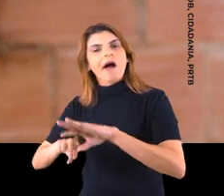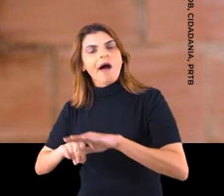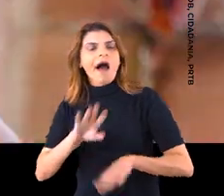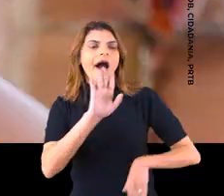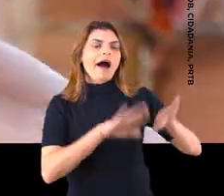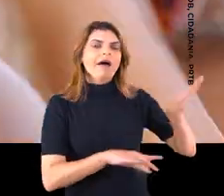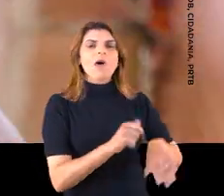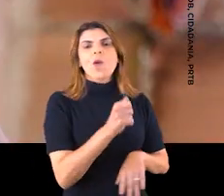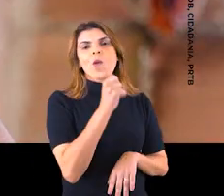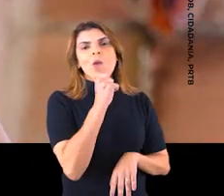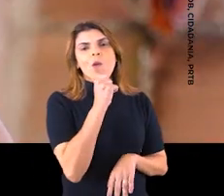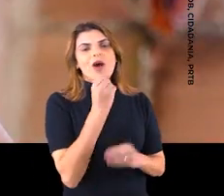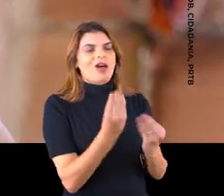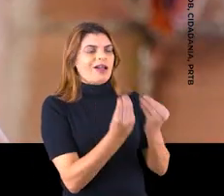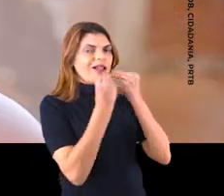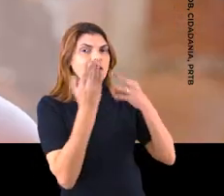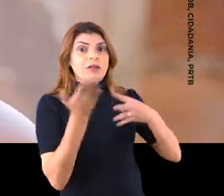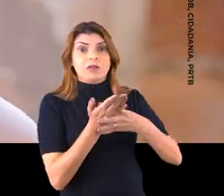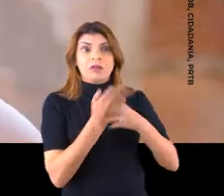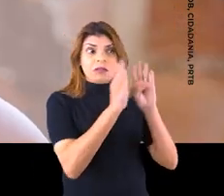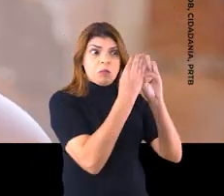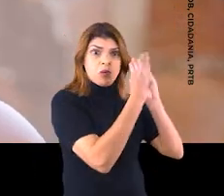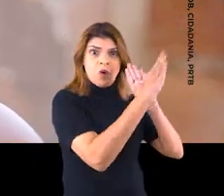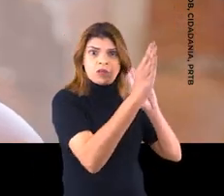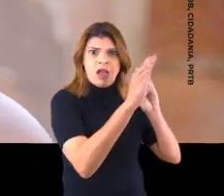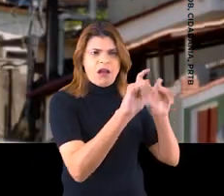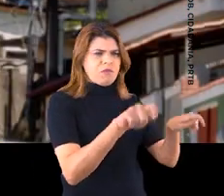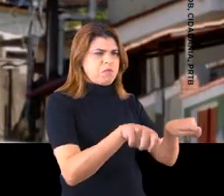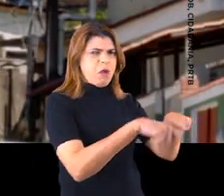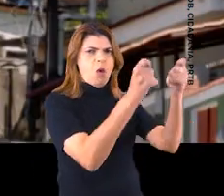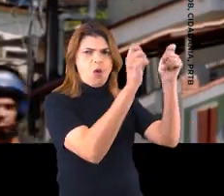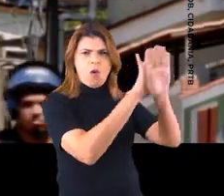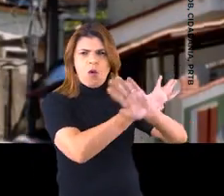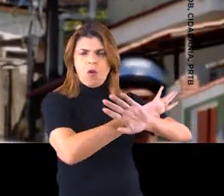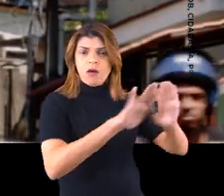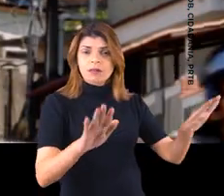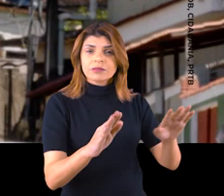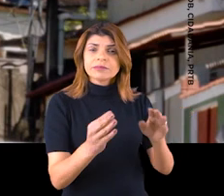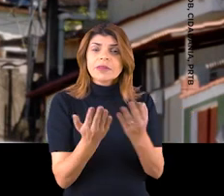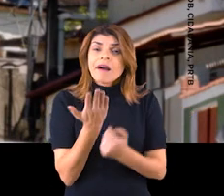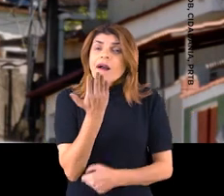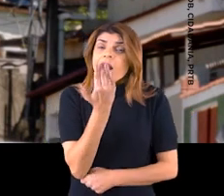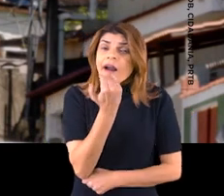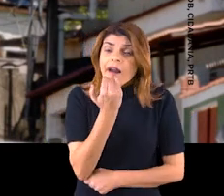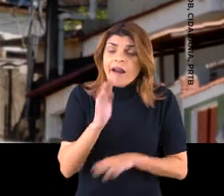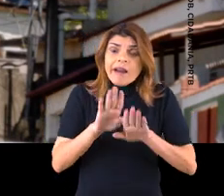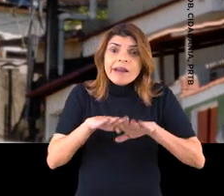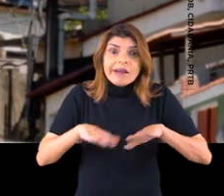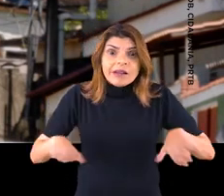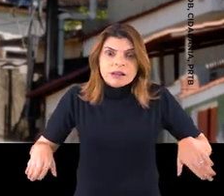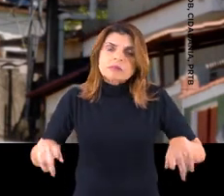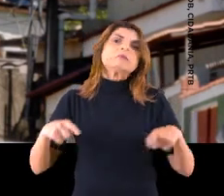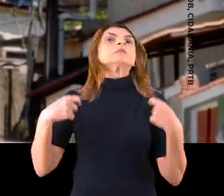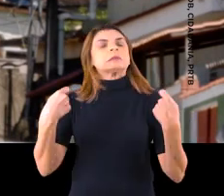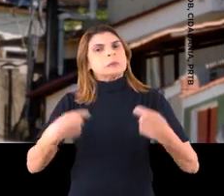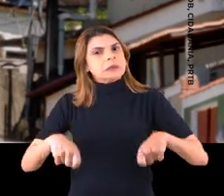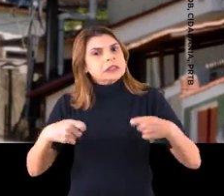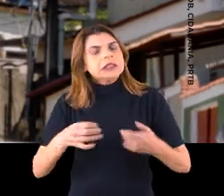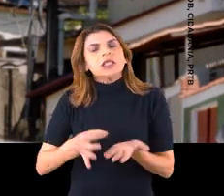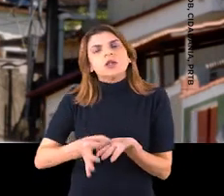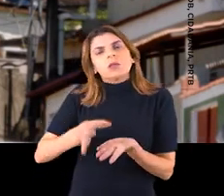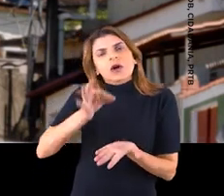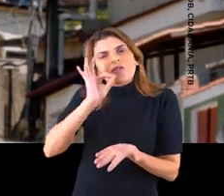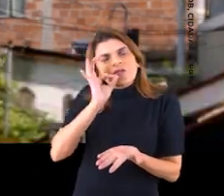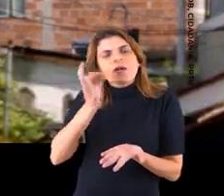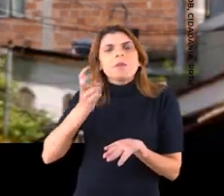merenda. A biblioteca já não tem mais. Está tudo estragado. Merendas, porque muitas das crianças necessitam do café da manhã